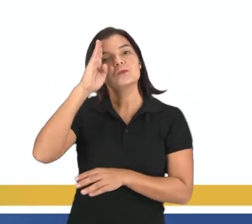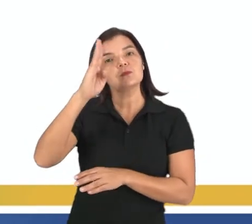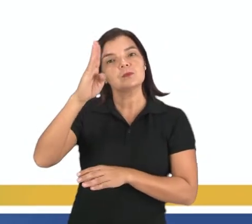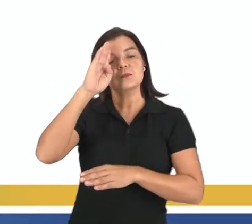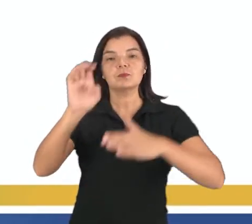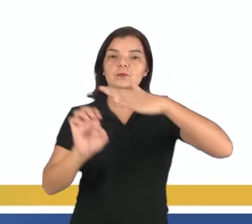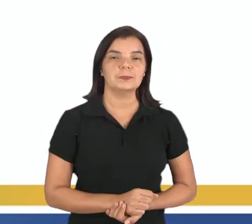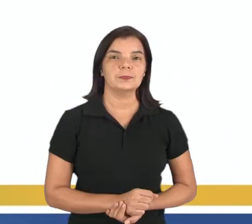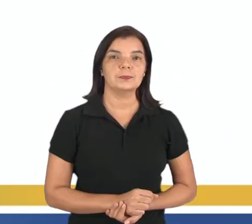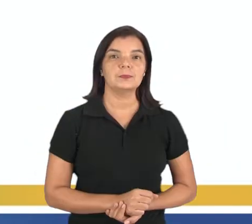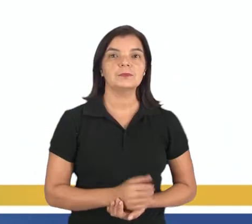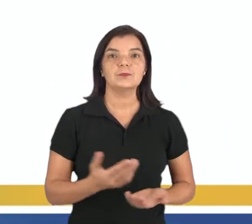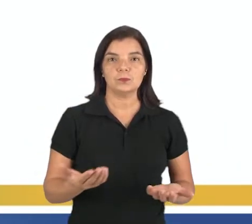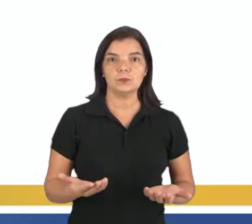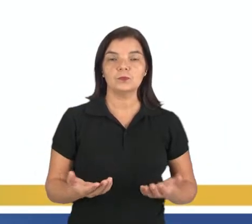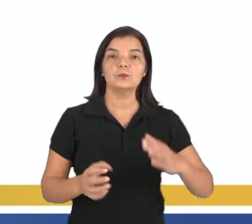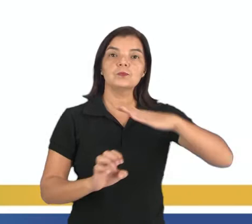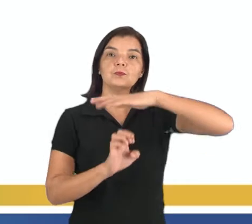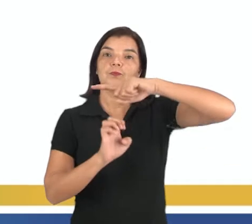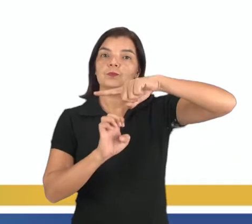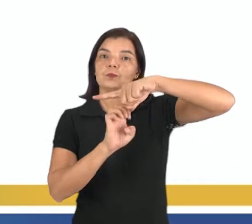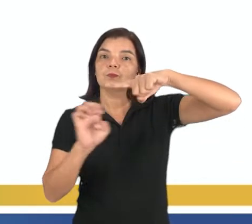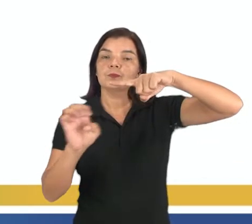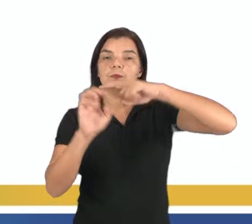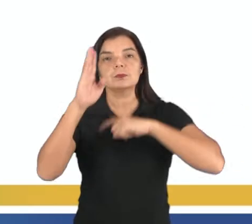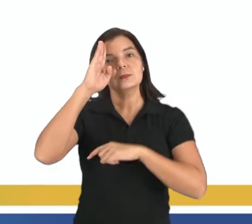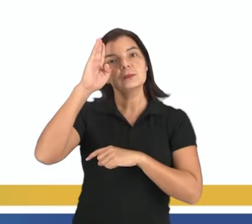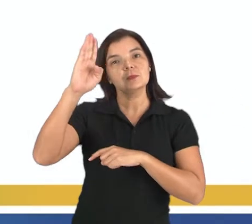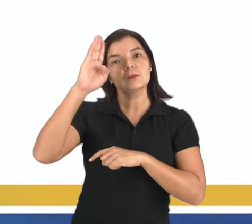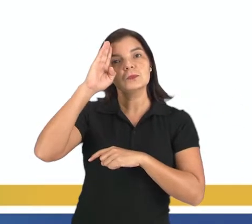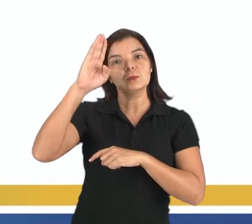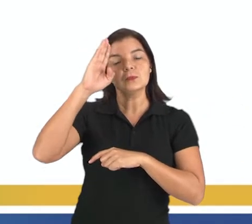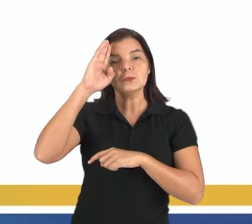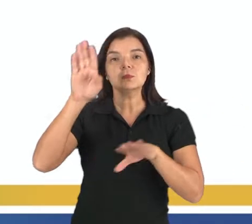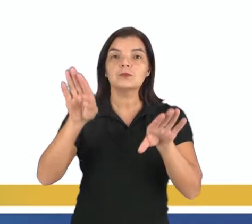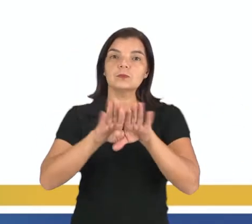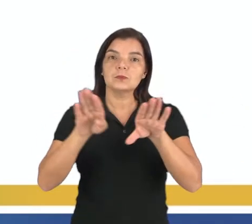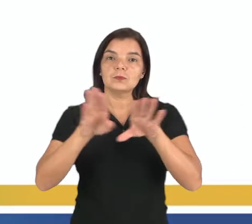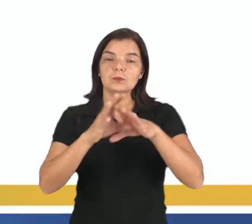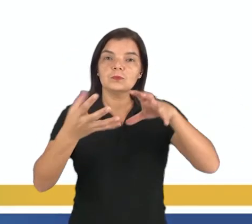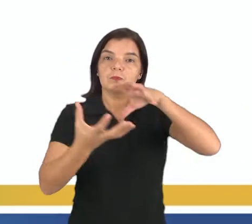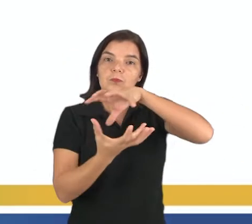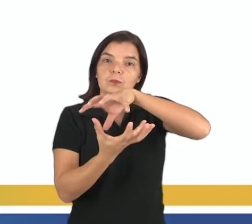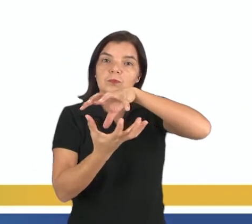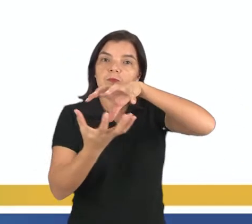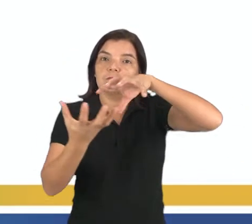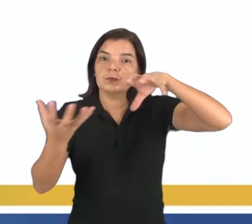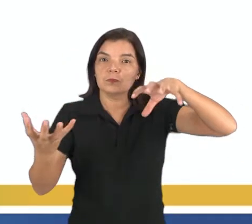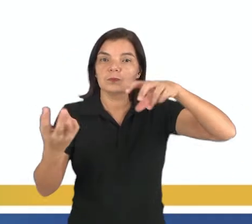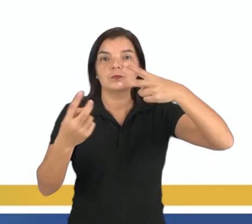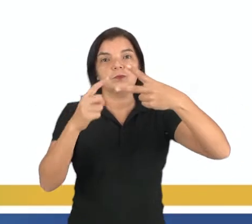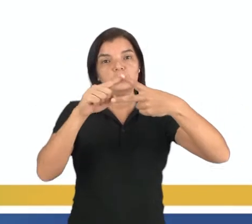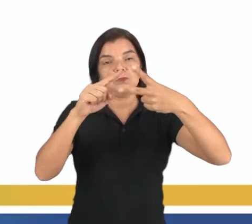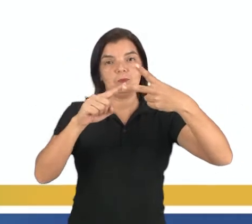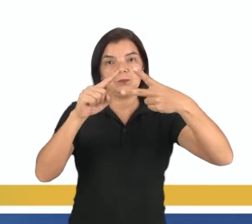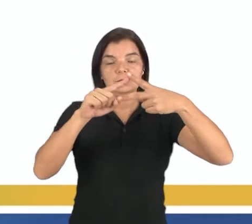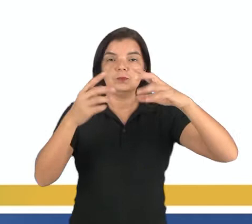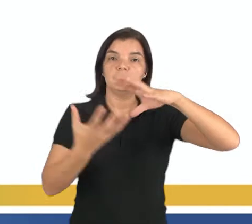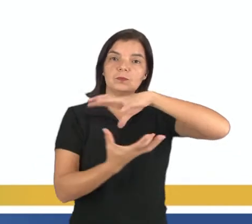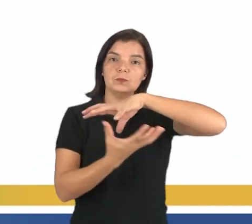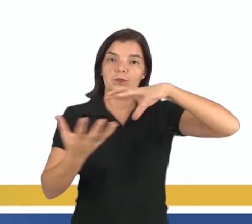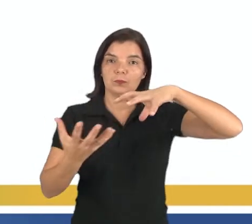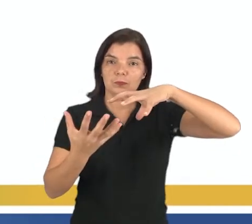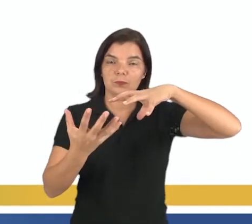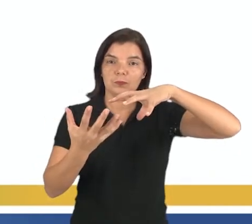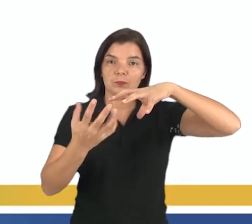é o Equador. O Equador, ele é o principal paralelo e ele divide a Terra em dois hemisférios. Acima da